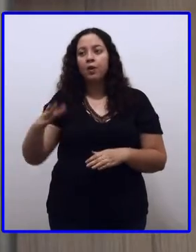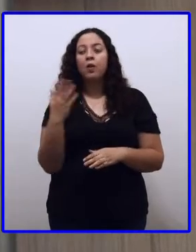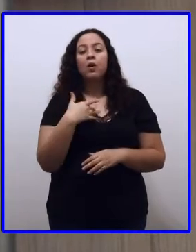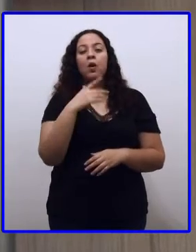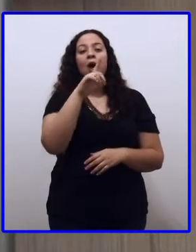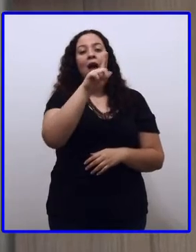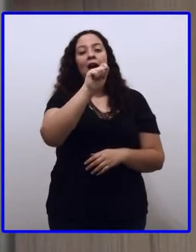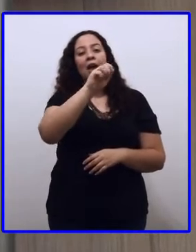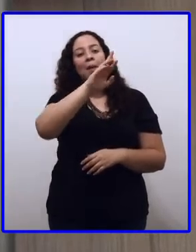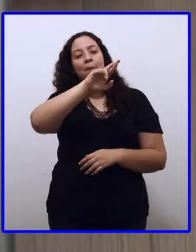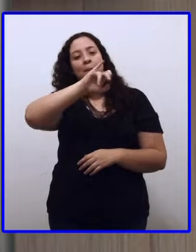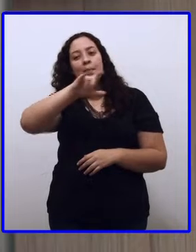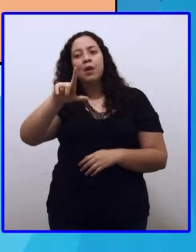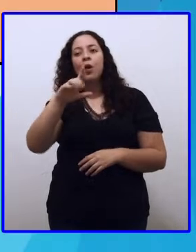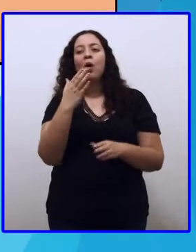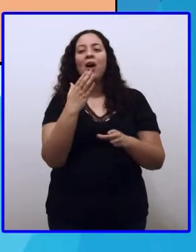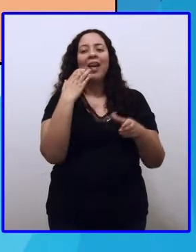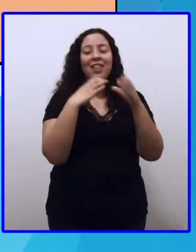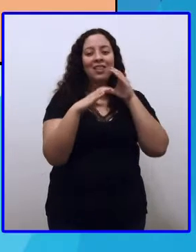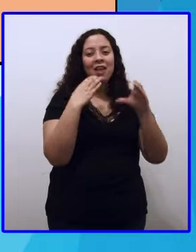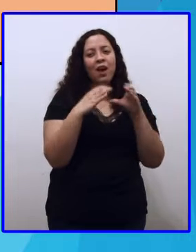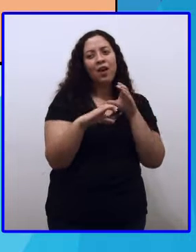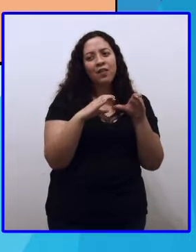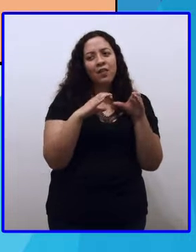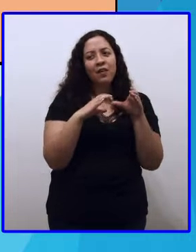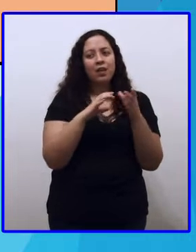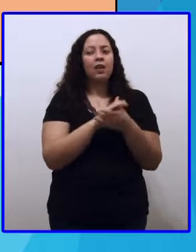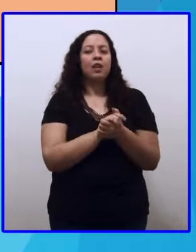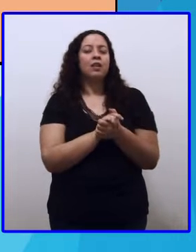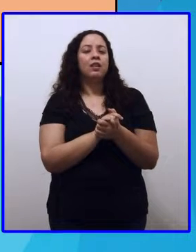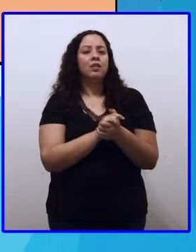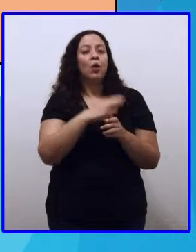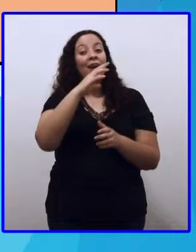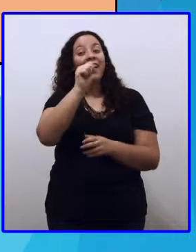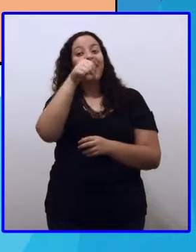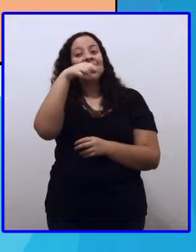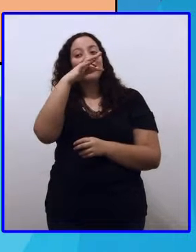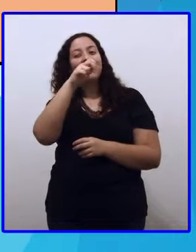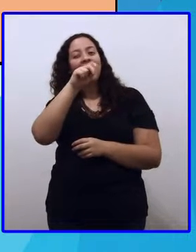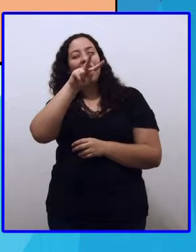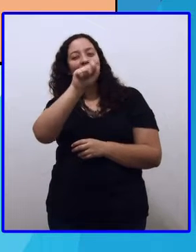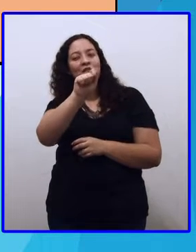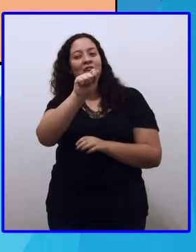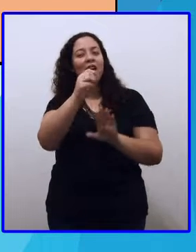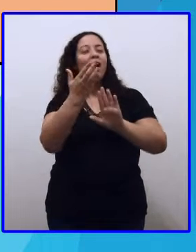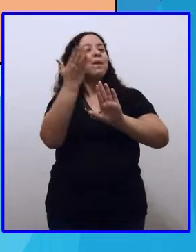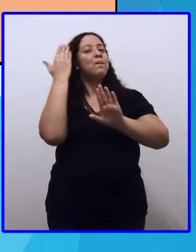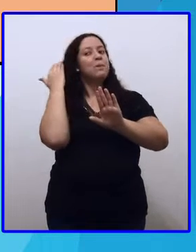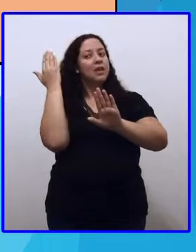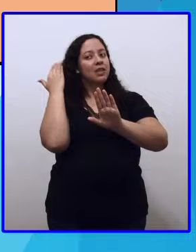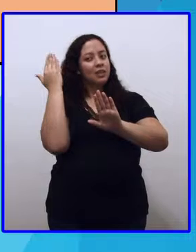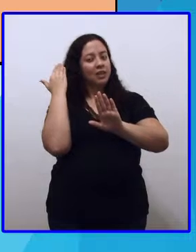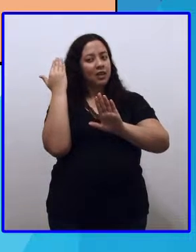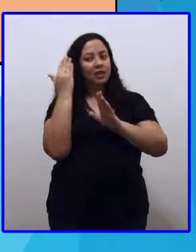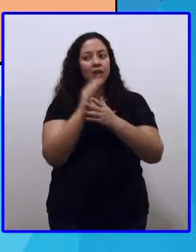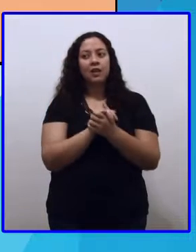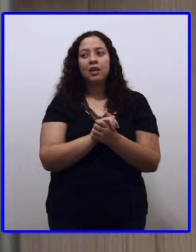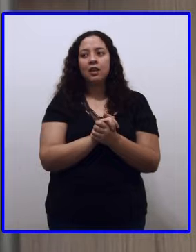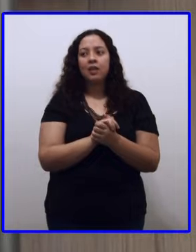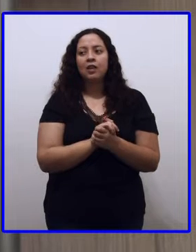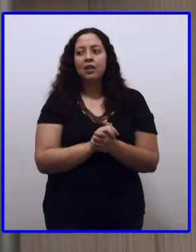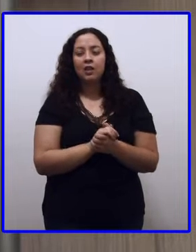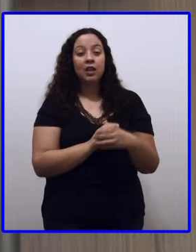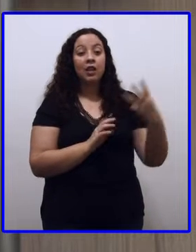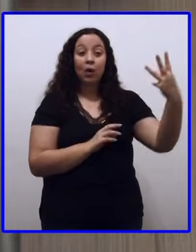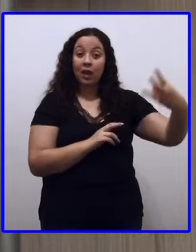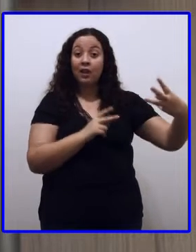passado. Isso. E a pessoa? A pessoa é o Gabriel, então é ele. É a terceira pessoa do